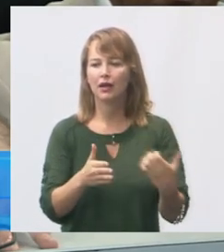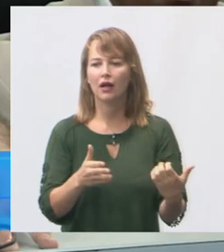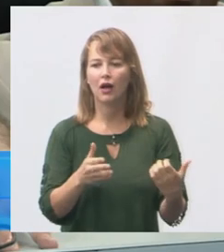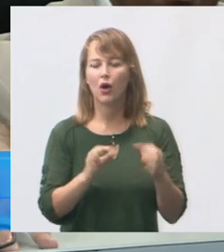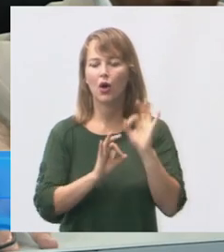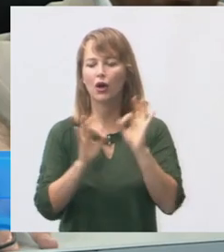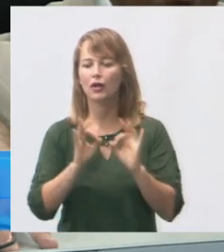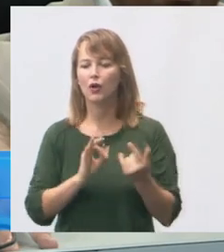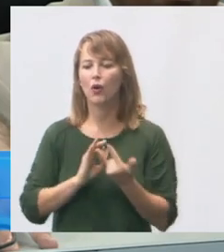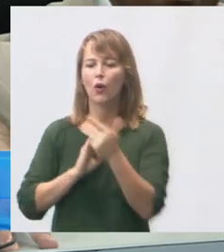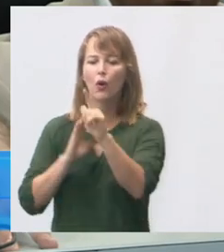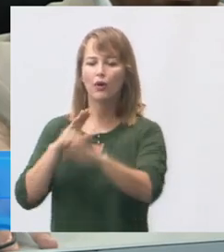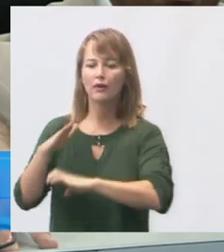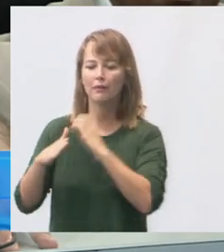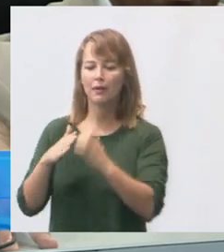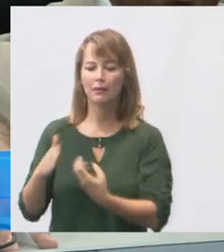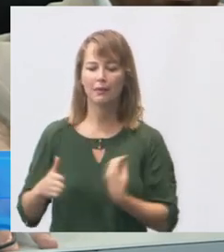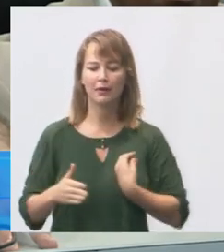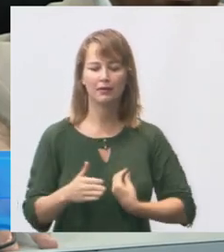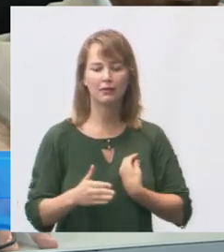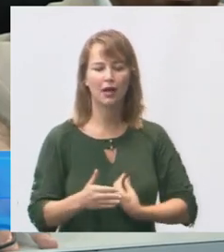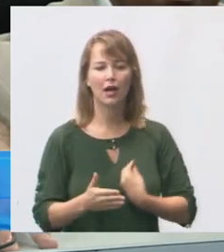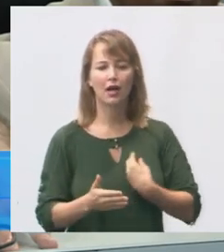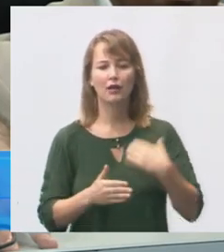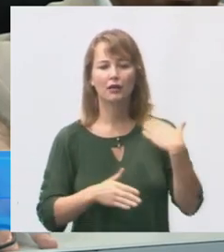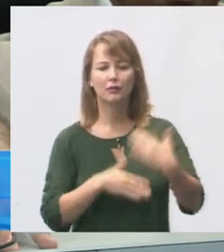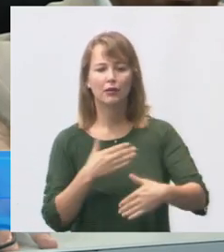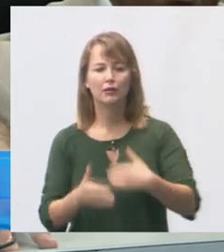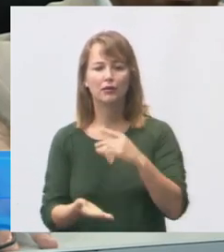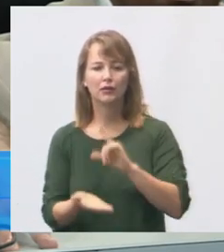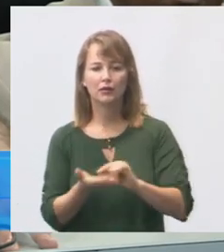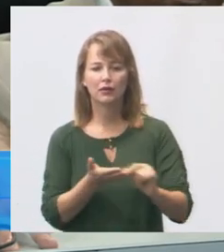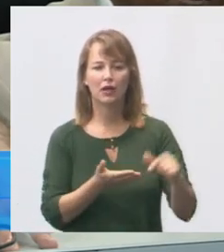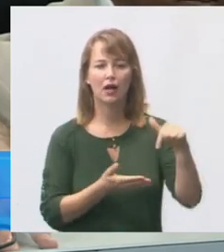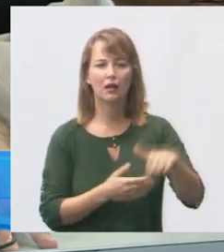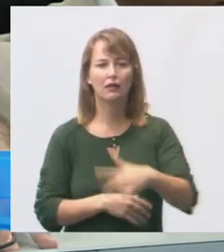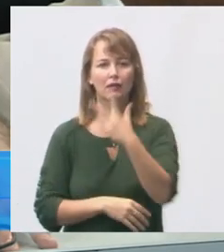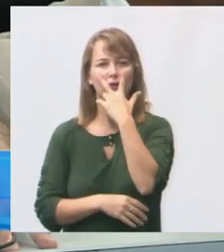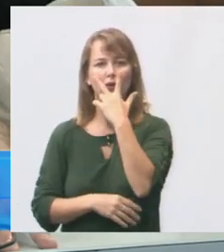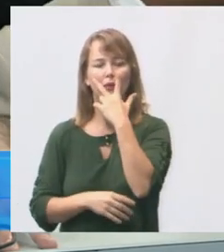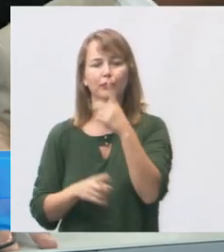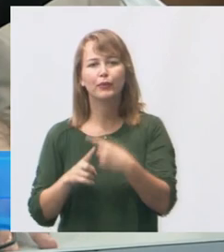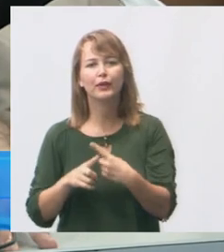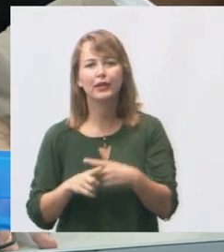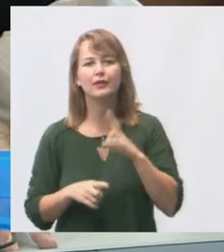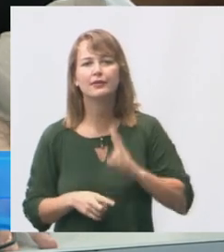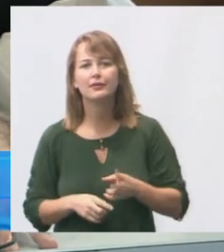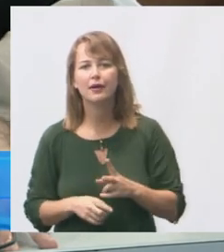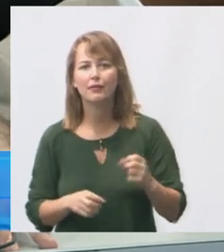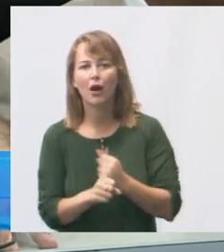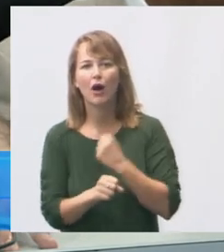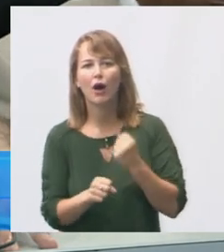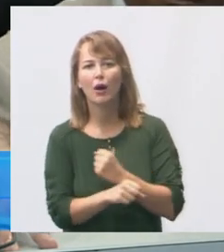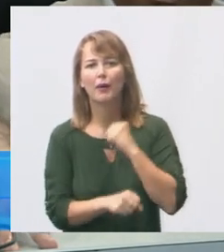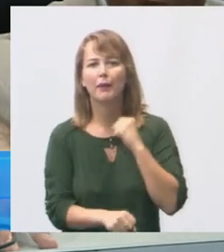outras empresas para participar dos processos de licitação em Vitória porque toda vez é uma obra que para é uma burocracia e